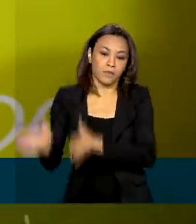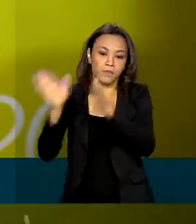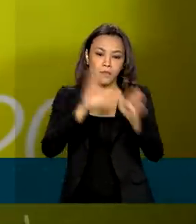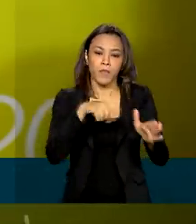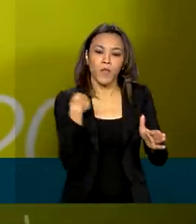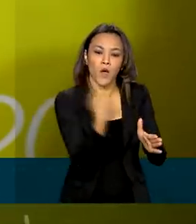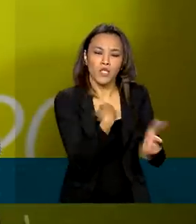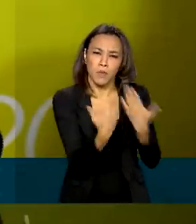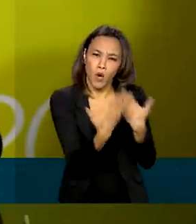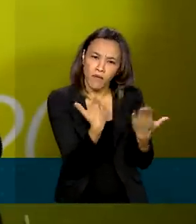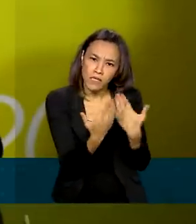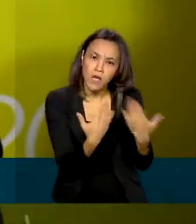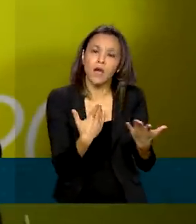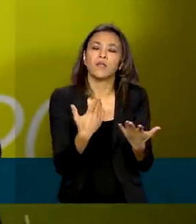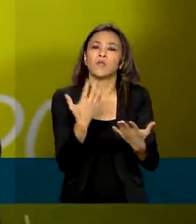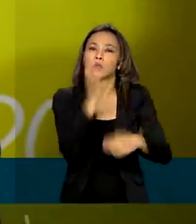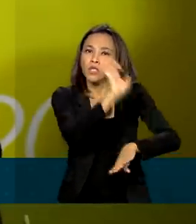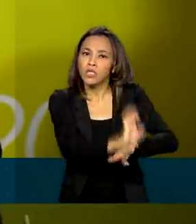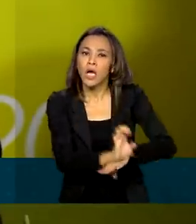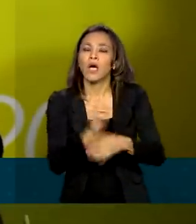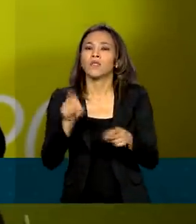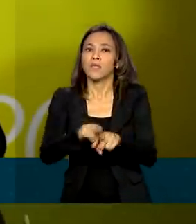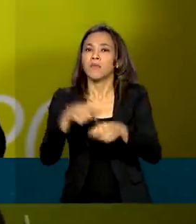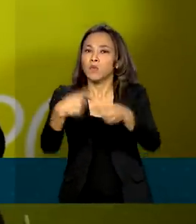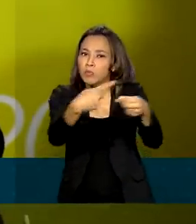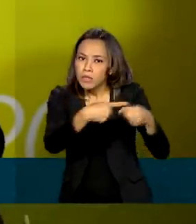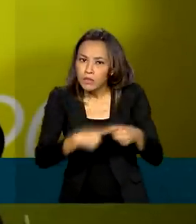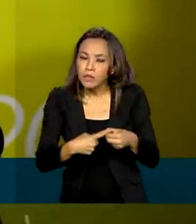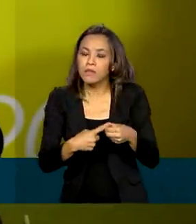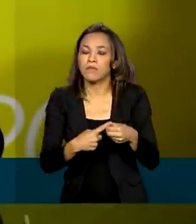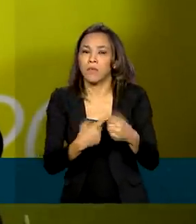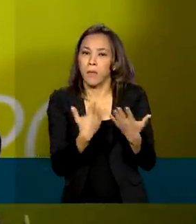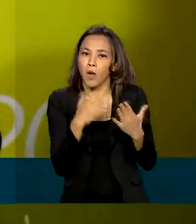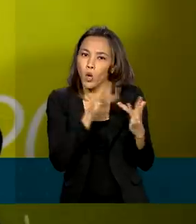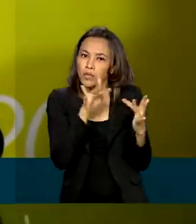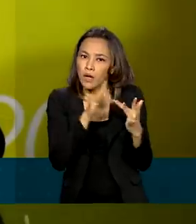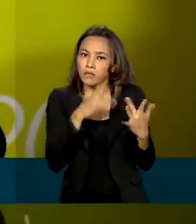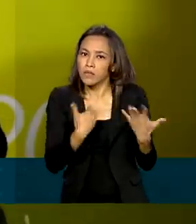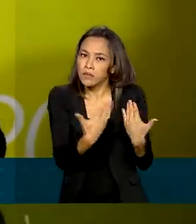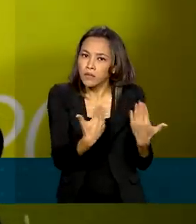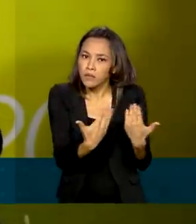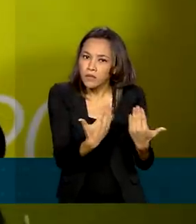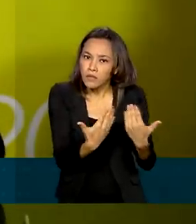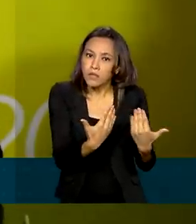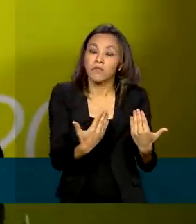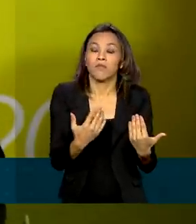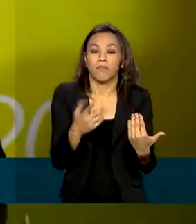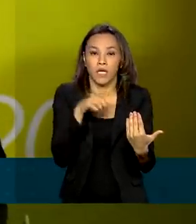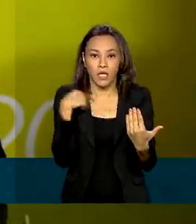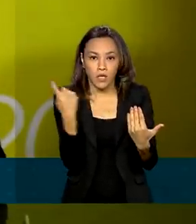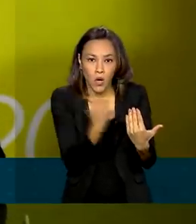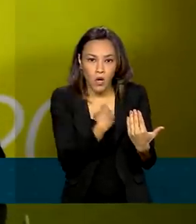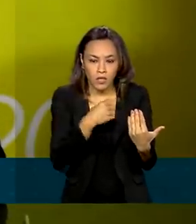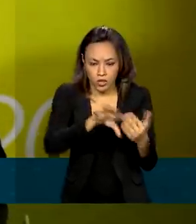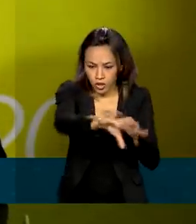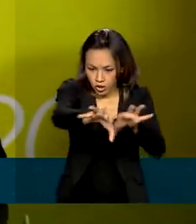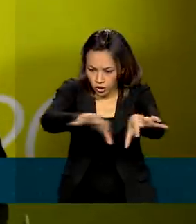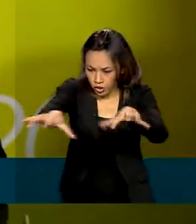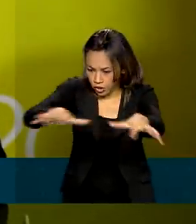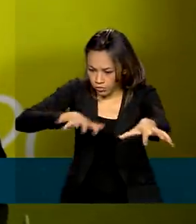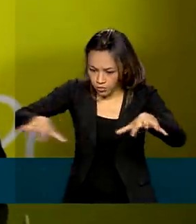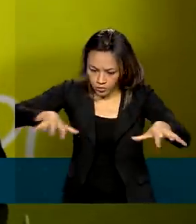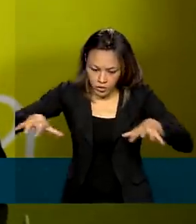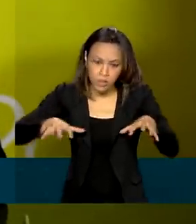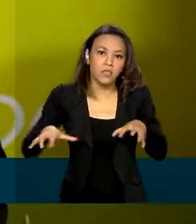com município, para que a gente consiga, a gente quer ainda distribuir ainda mais os alunos, data a situação